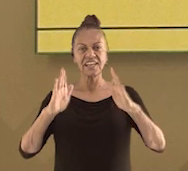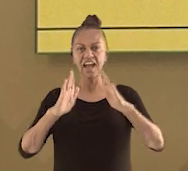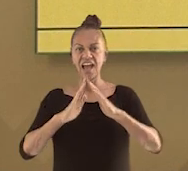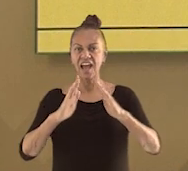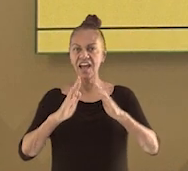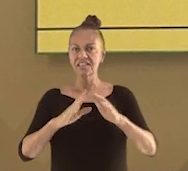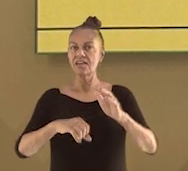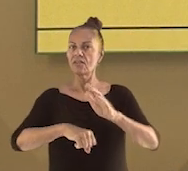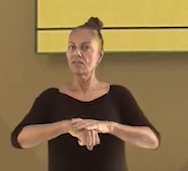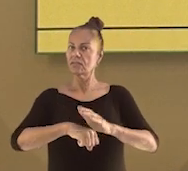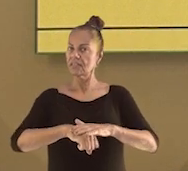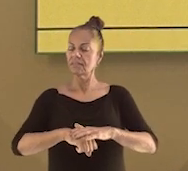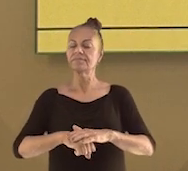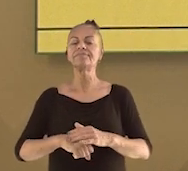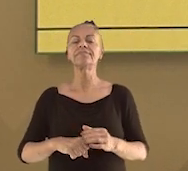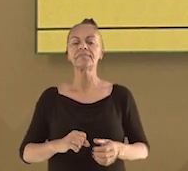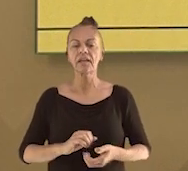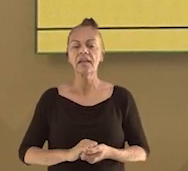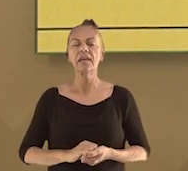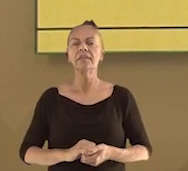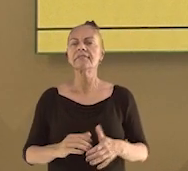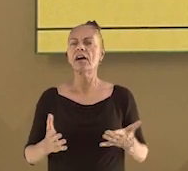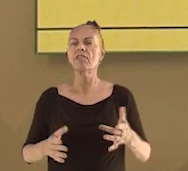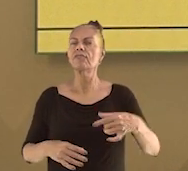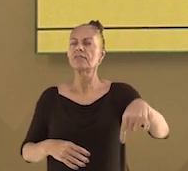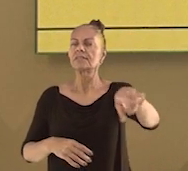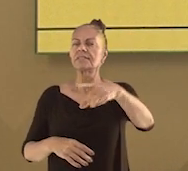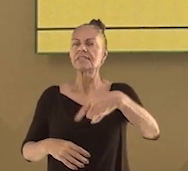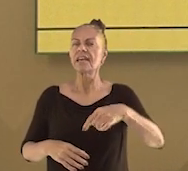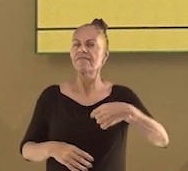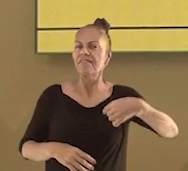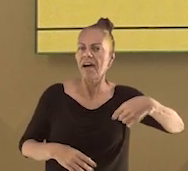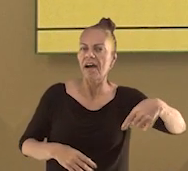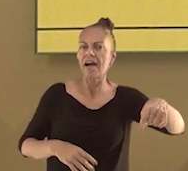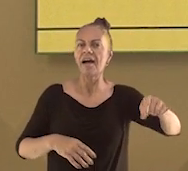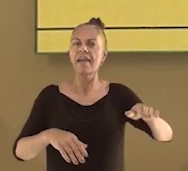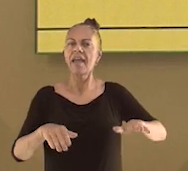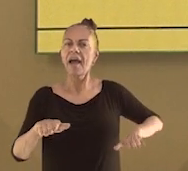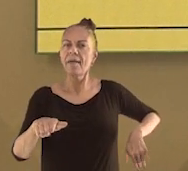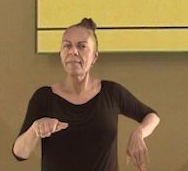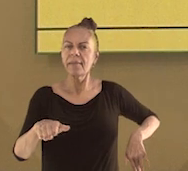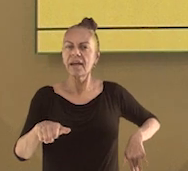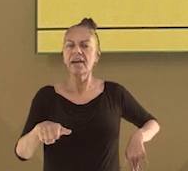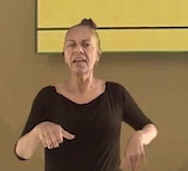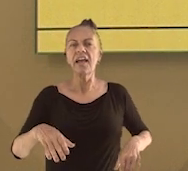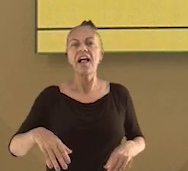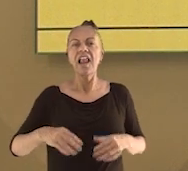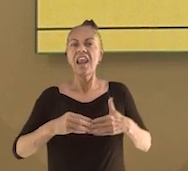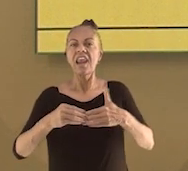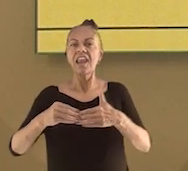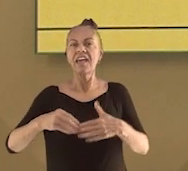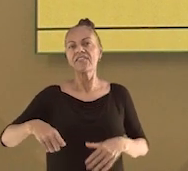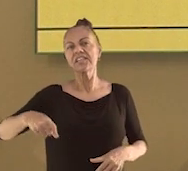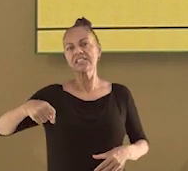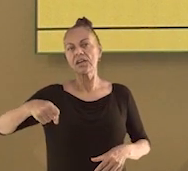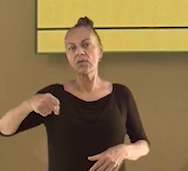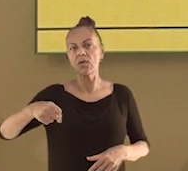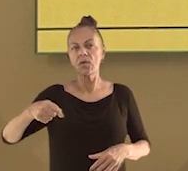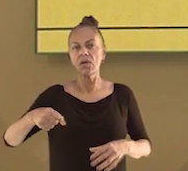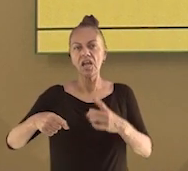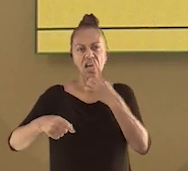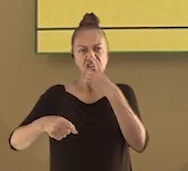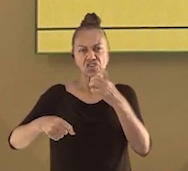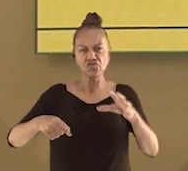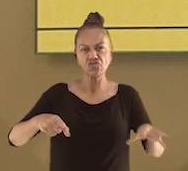Que tal, da próxima vez que for à praia, usar uma sacola para recolher o lixo que estiver próximo a você? Essa